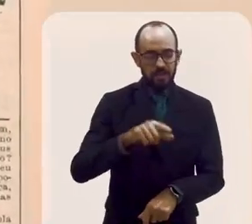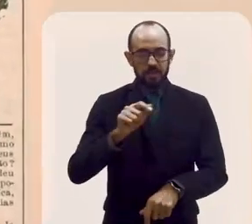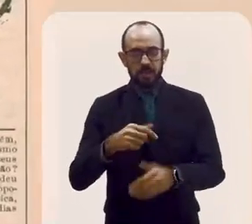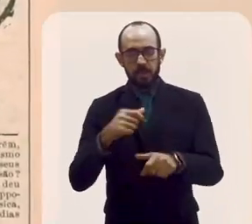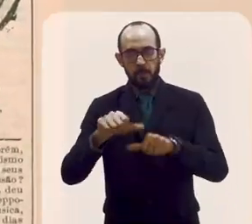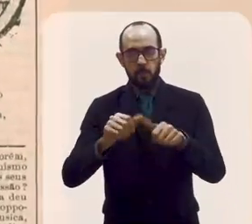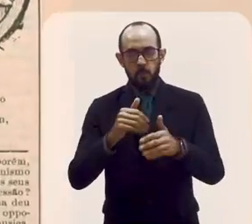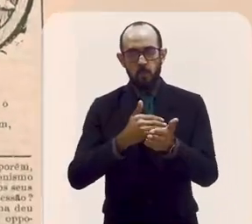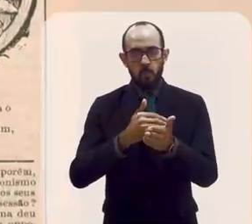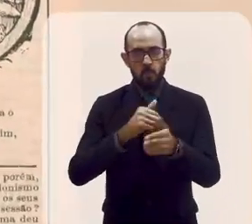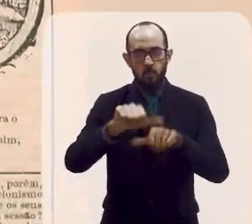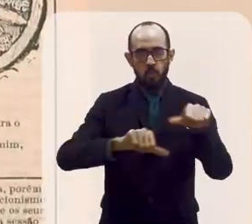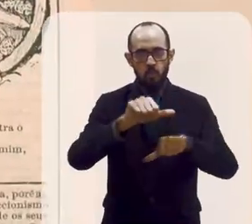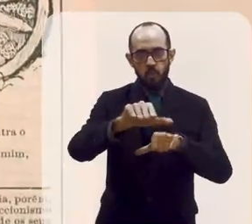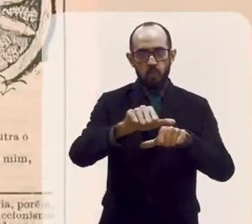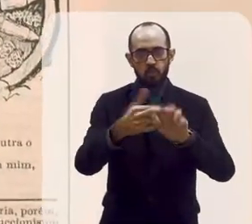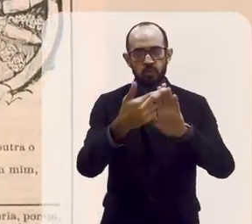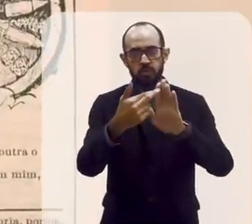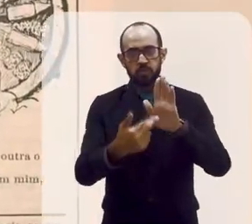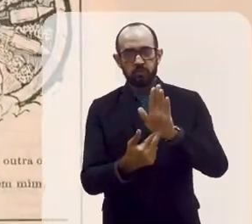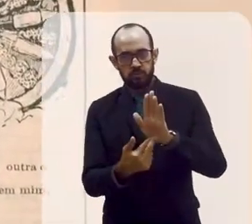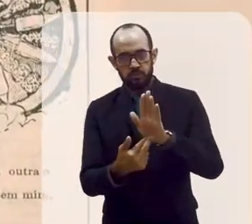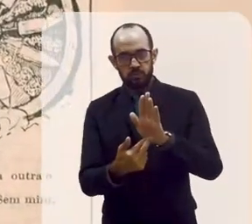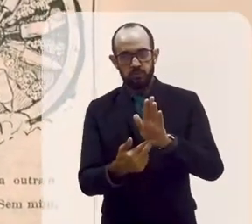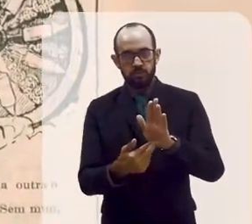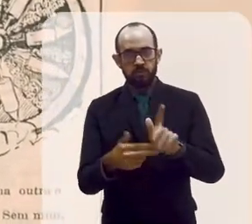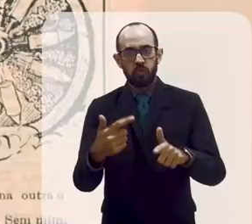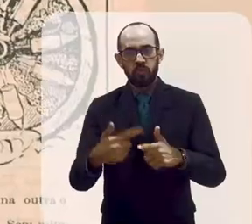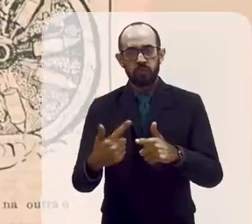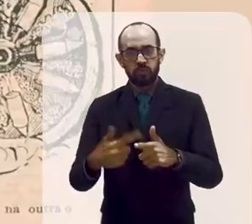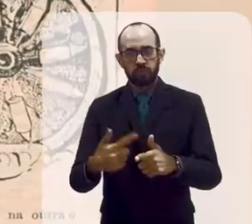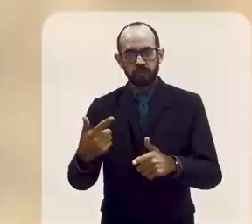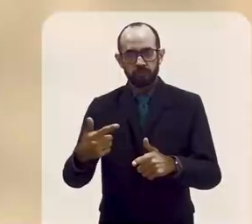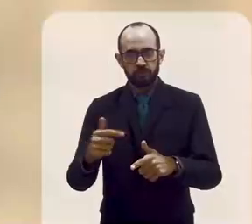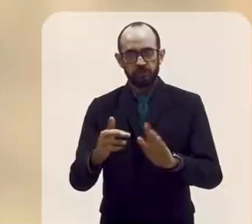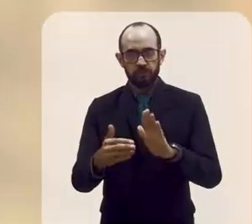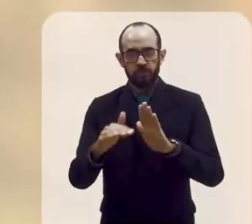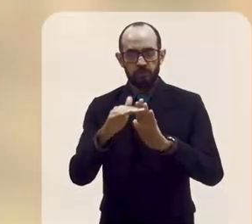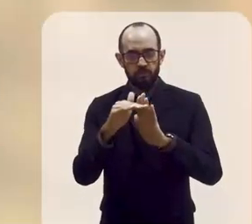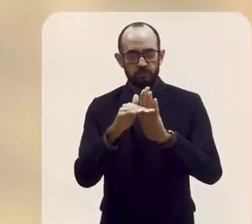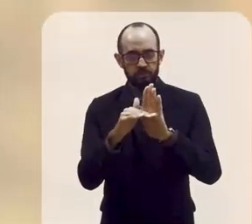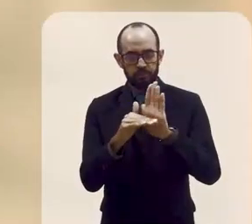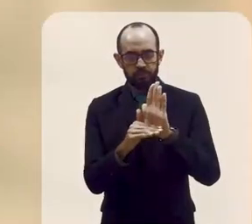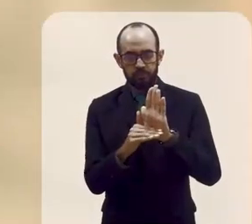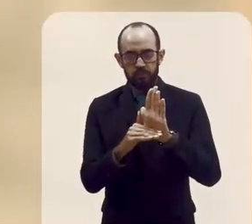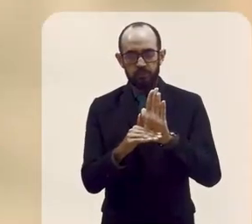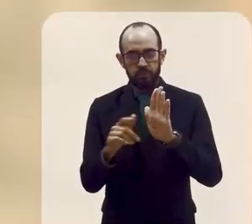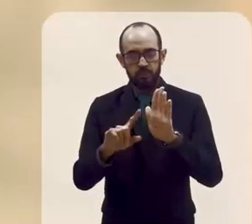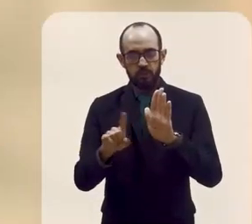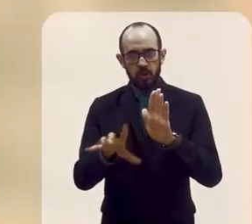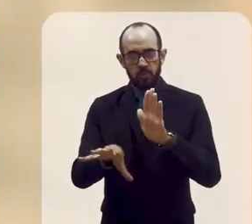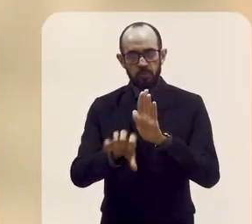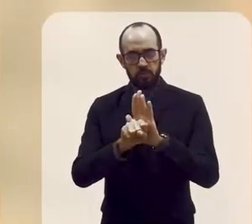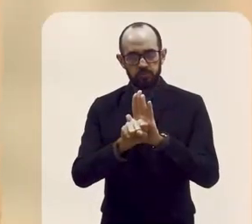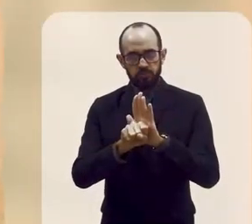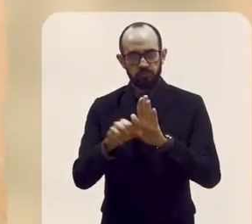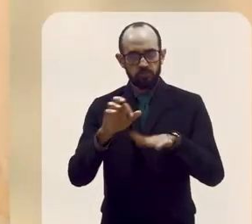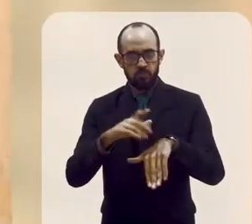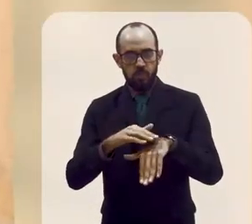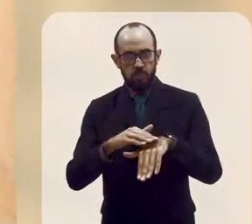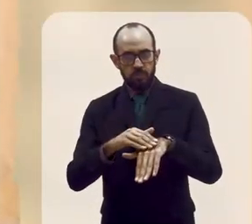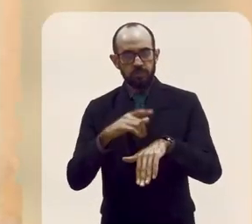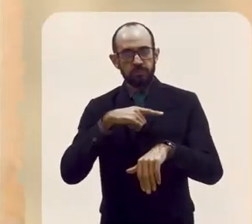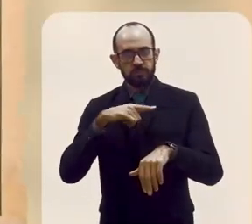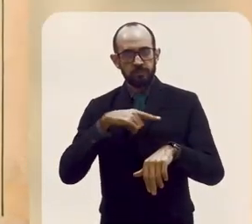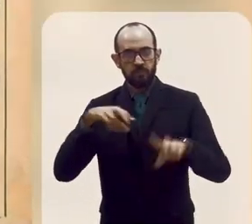chega e muda os protocolos, justamente porque os protocolos de não contaminação das doenças, ele